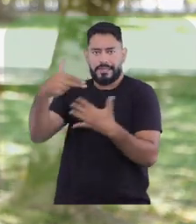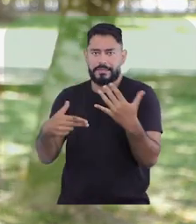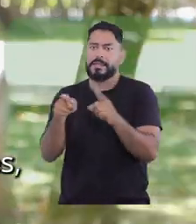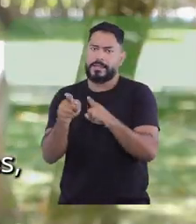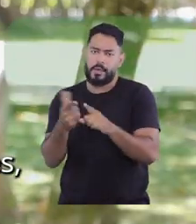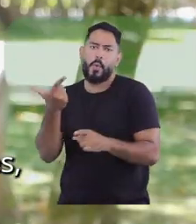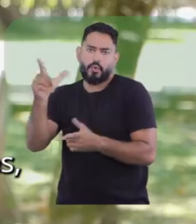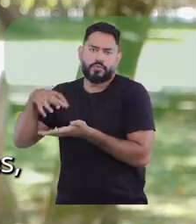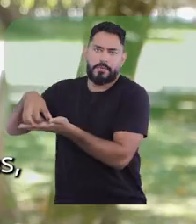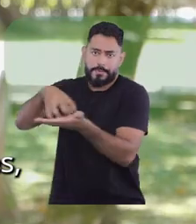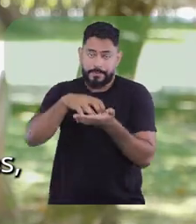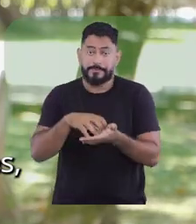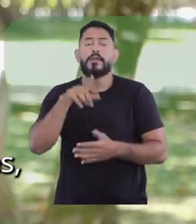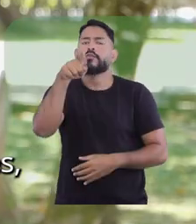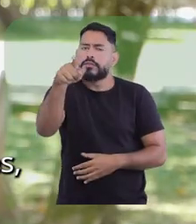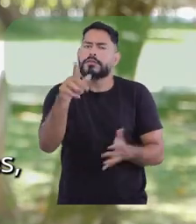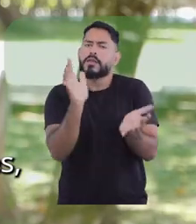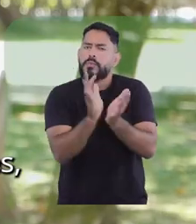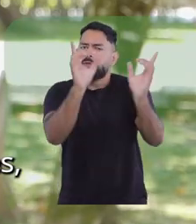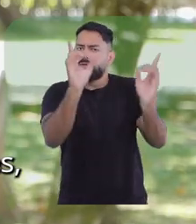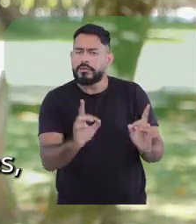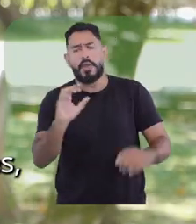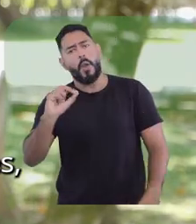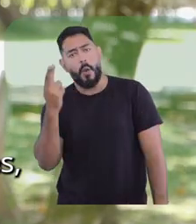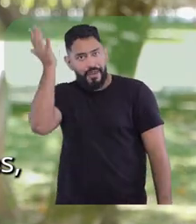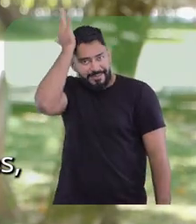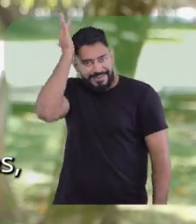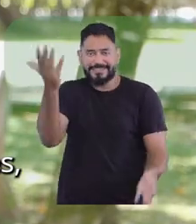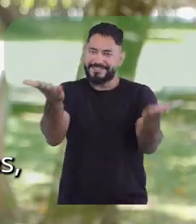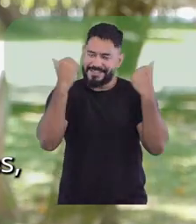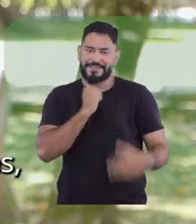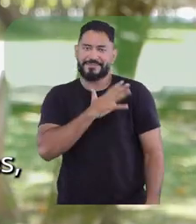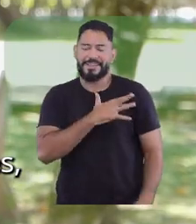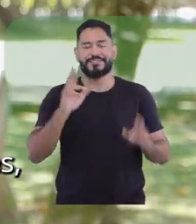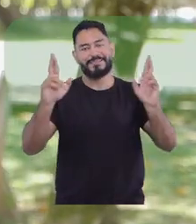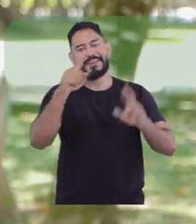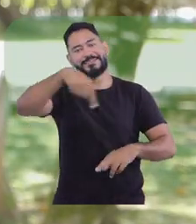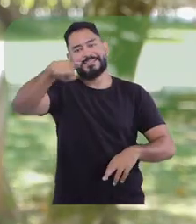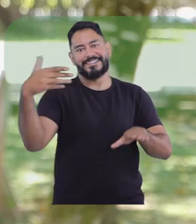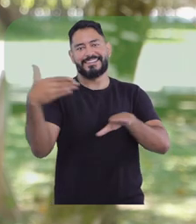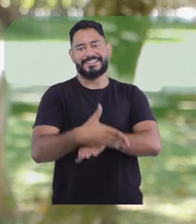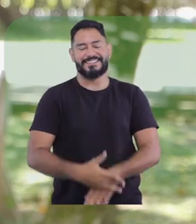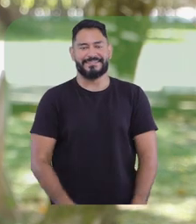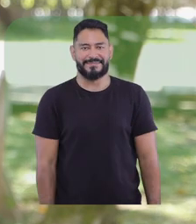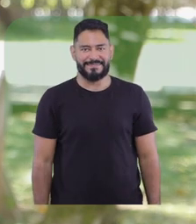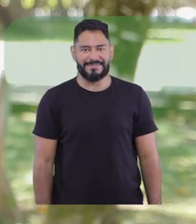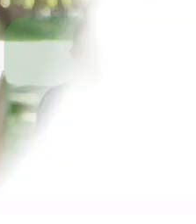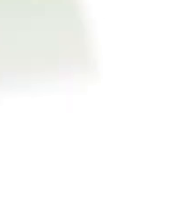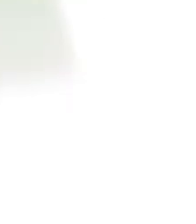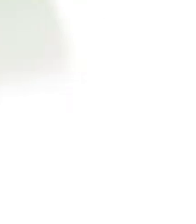equivalentes. Você, pessoa com deficiência ou com altas habilidades, vem para o IFPE. Esperamos por você!